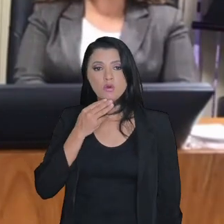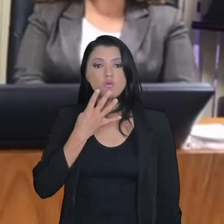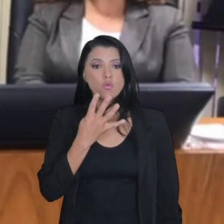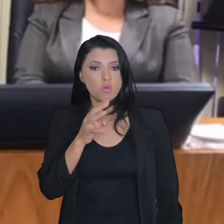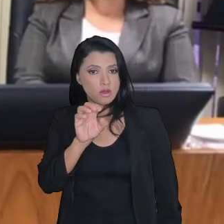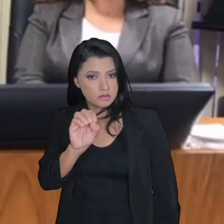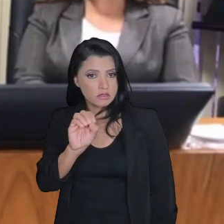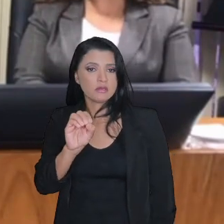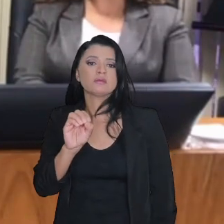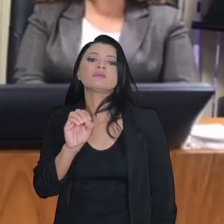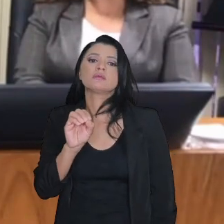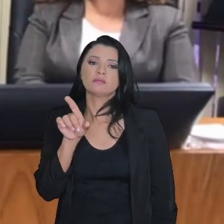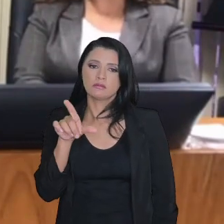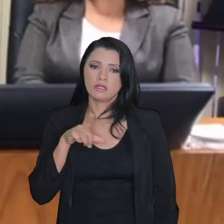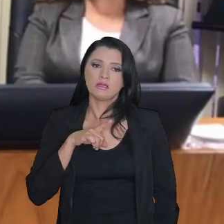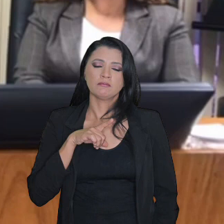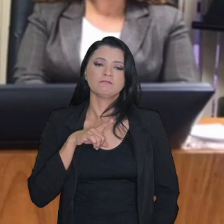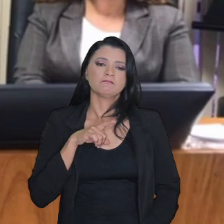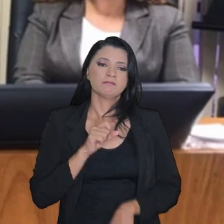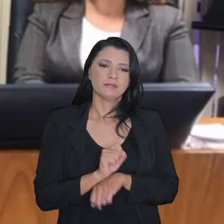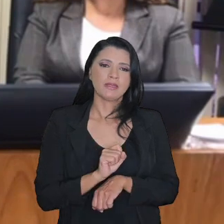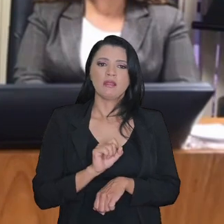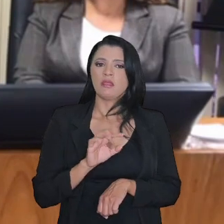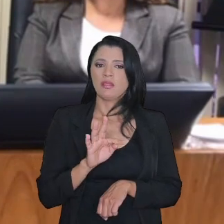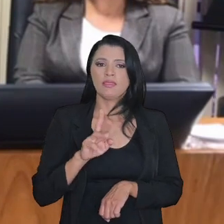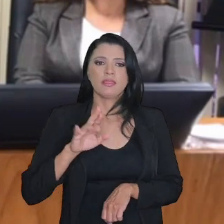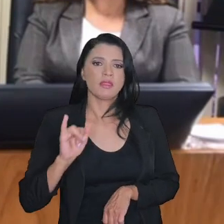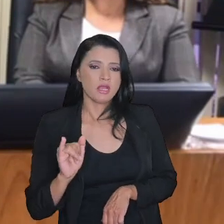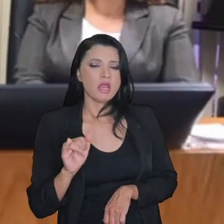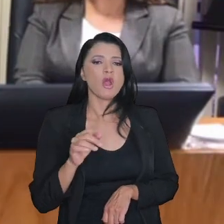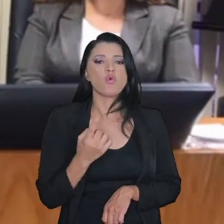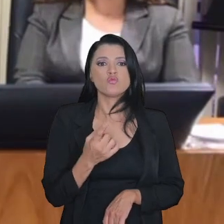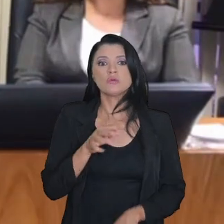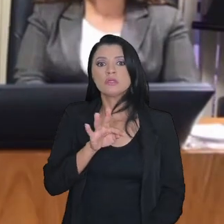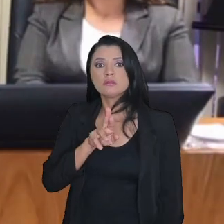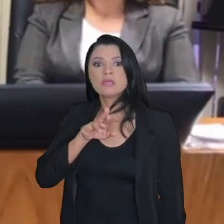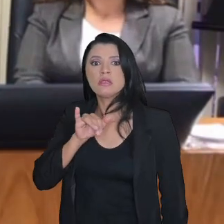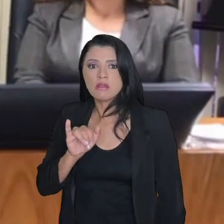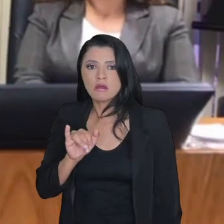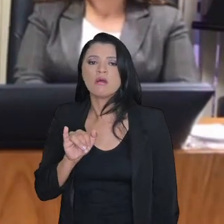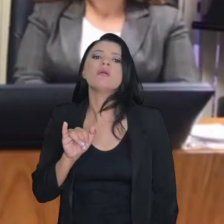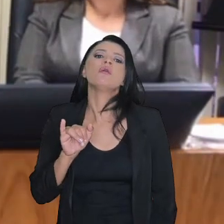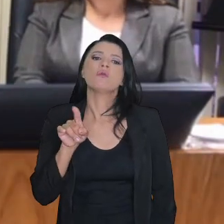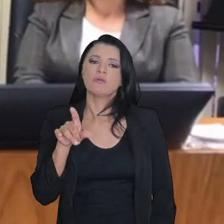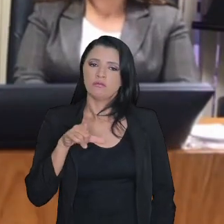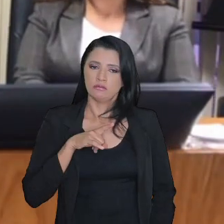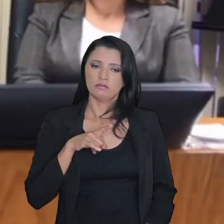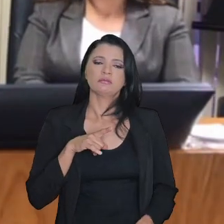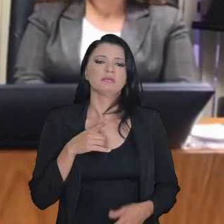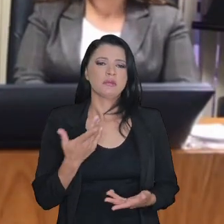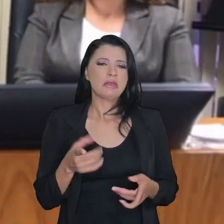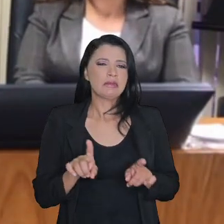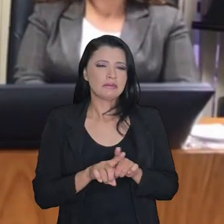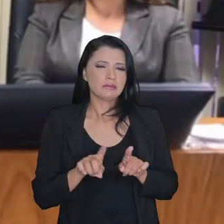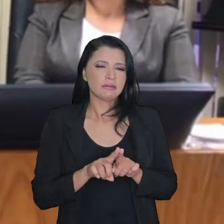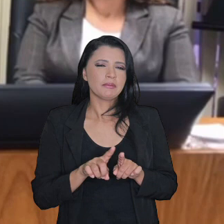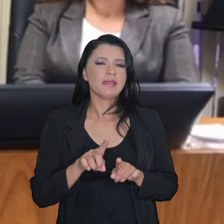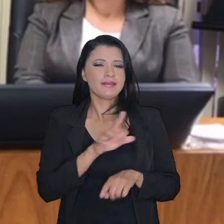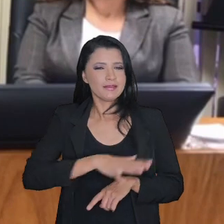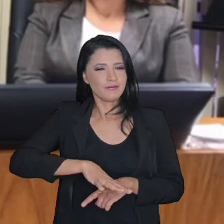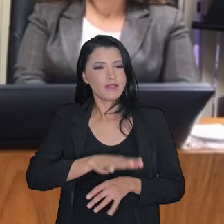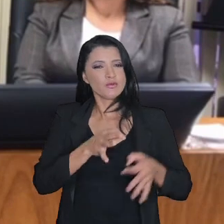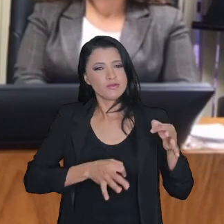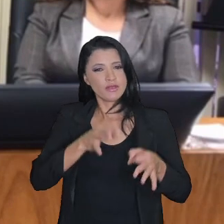Na verdade, trilhões. 1 trilhão e 400. Na leisibilidade de suspensa, numa esfera judicial, 411 bilhões.